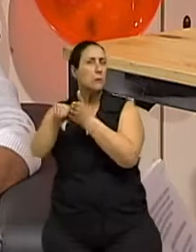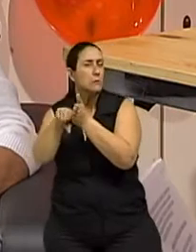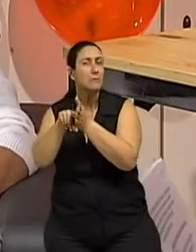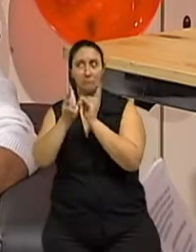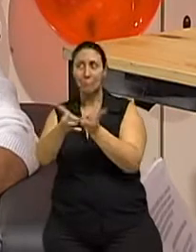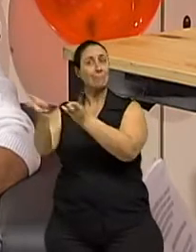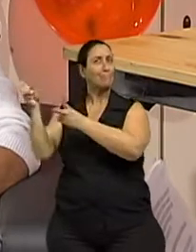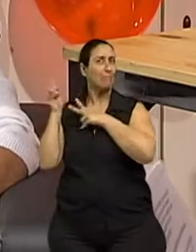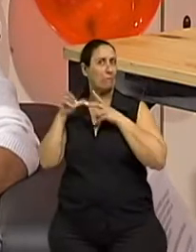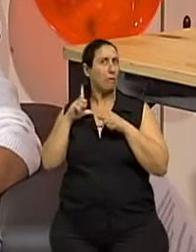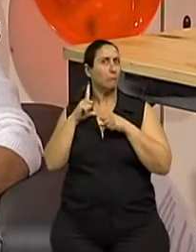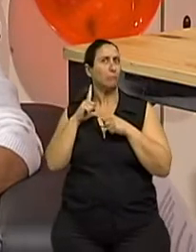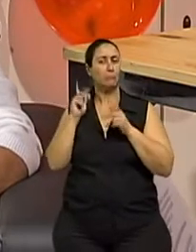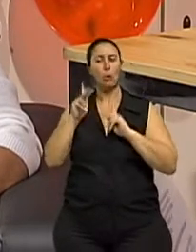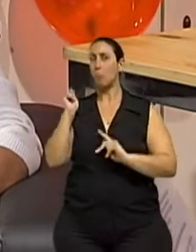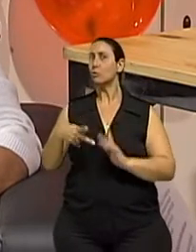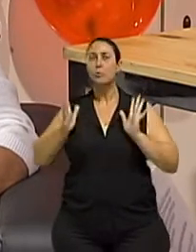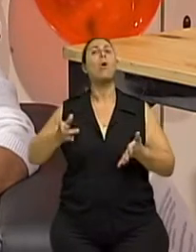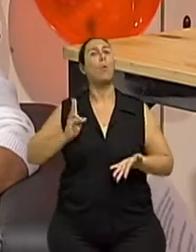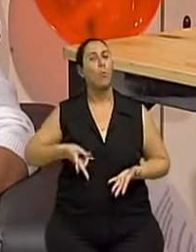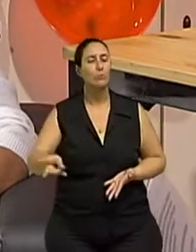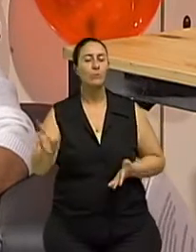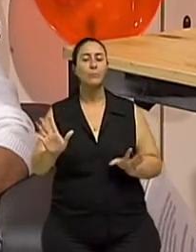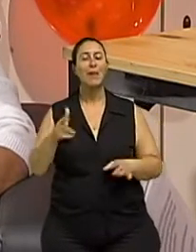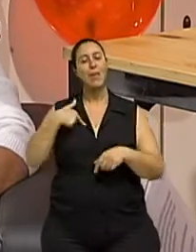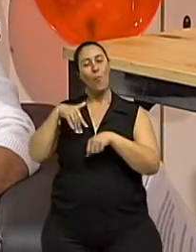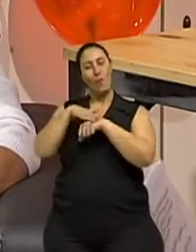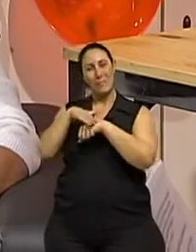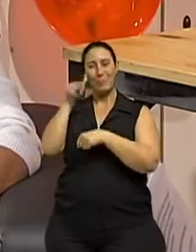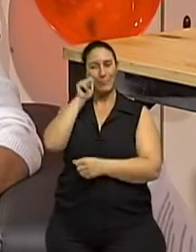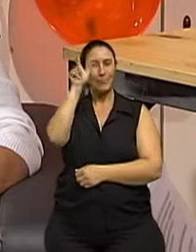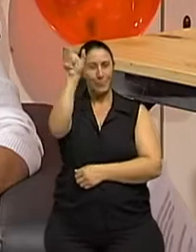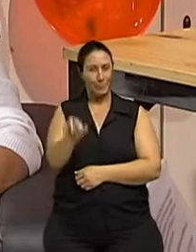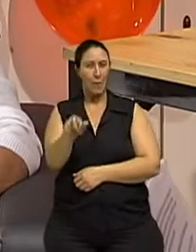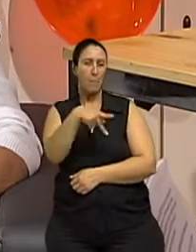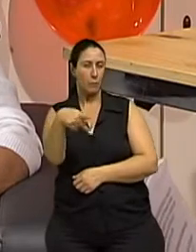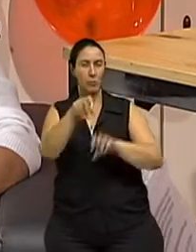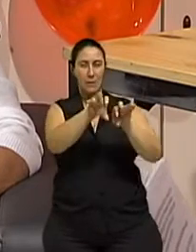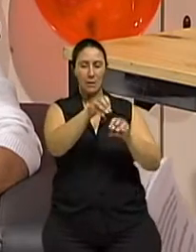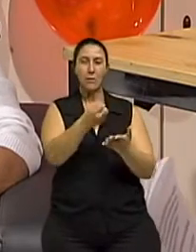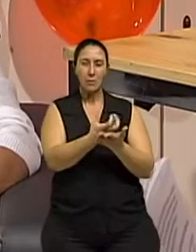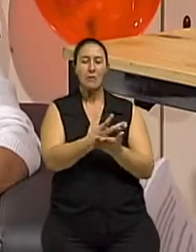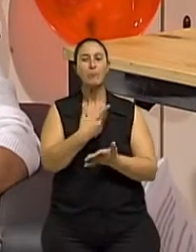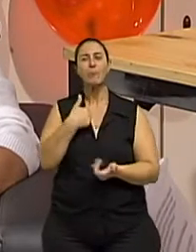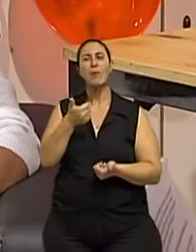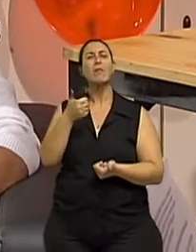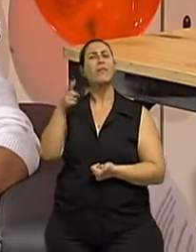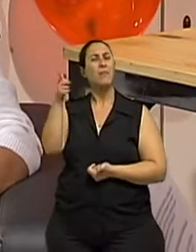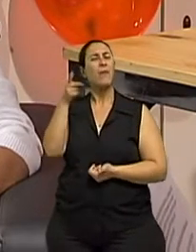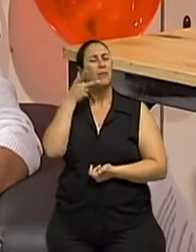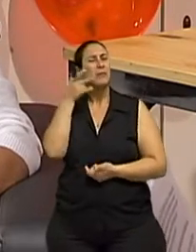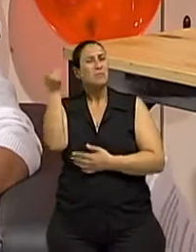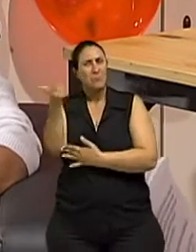interessante é que conversando com ela, ela disse, a minha filha disse, mãe, tu estás trabalhando